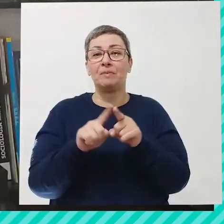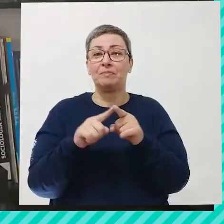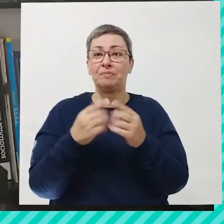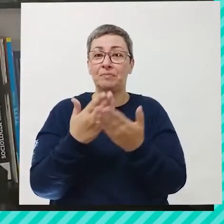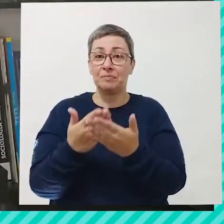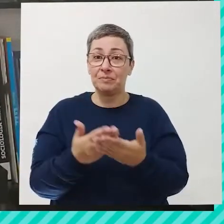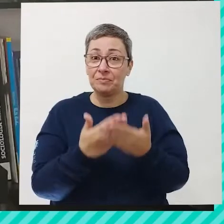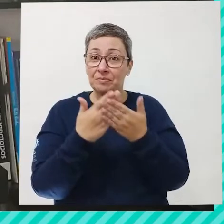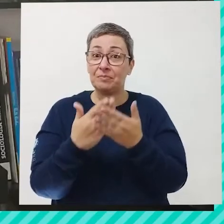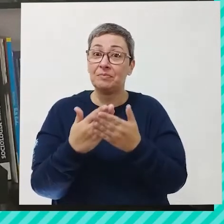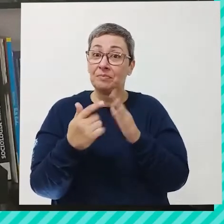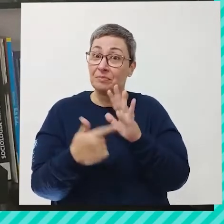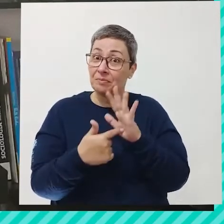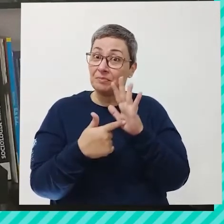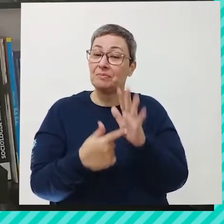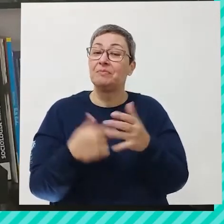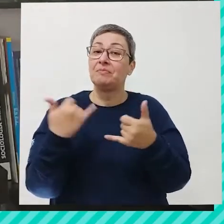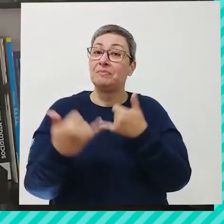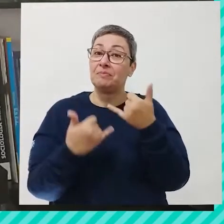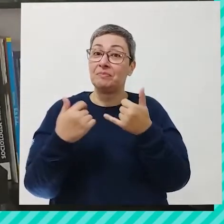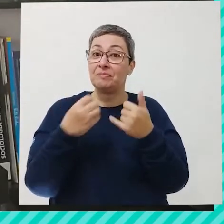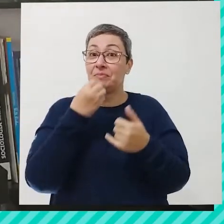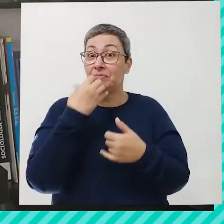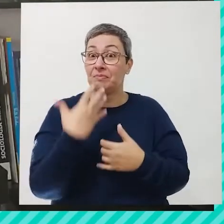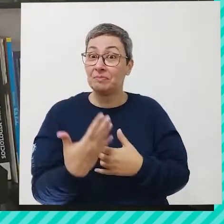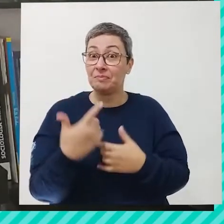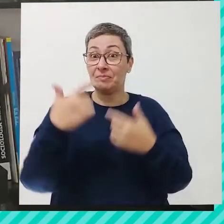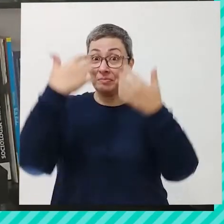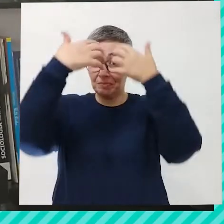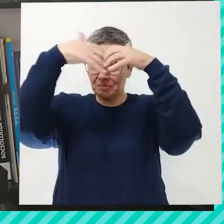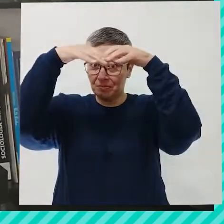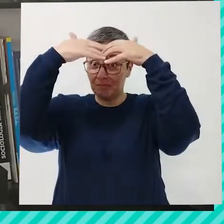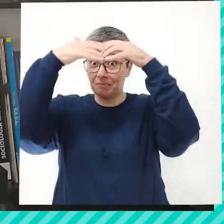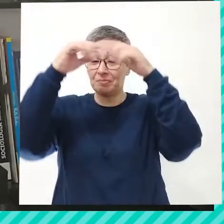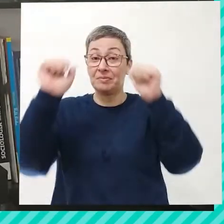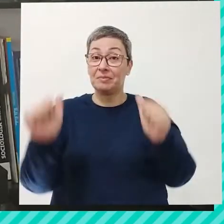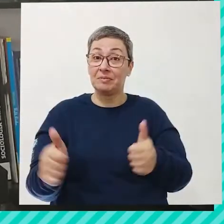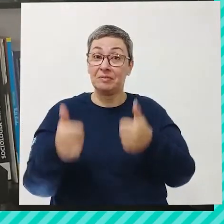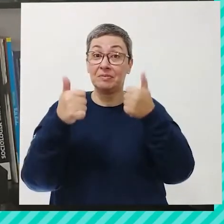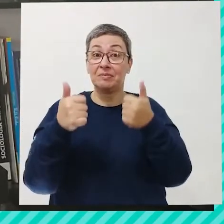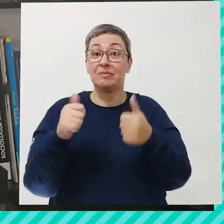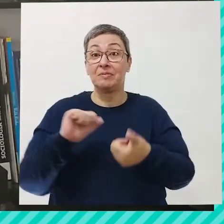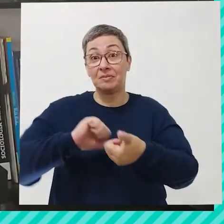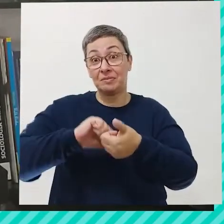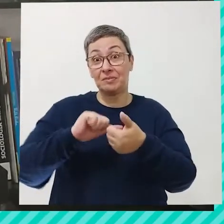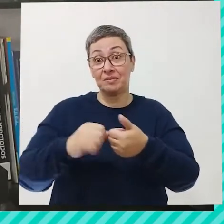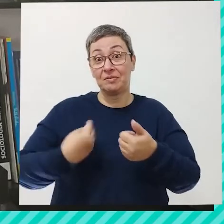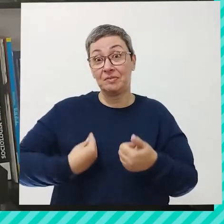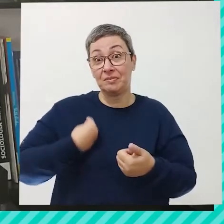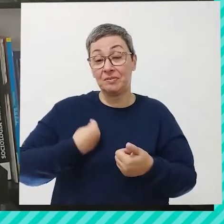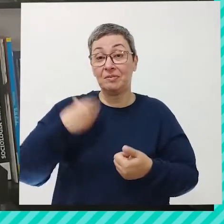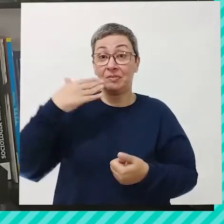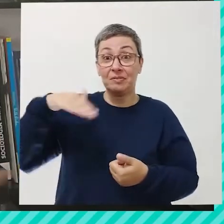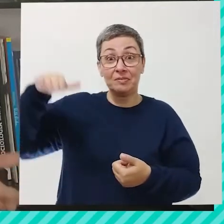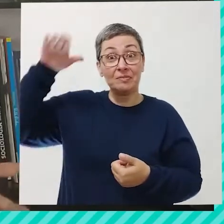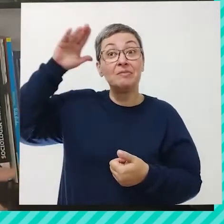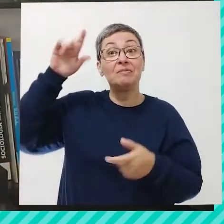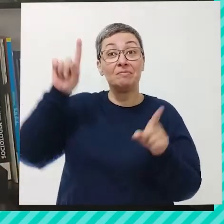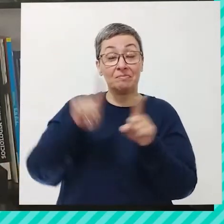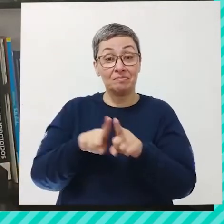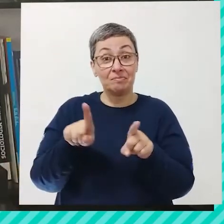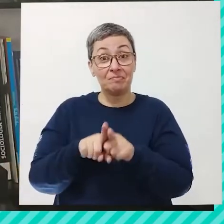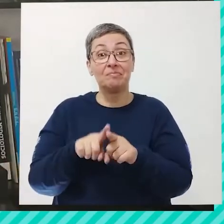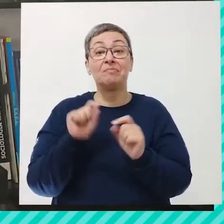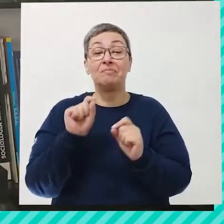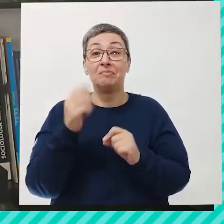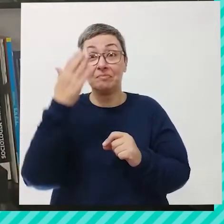Estudos mostram que brincar faz bem ao cérebro, tá? A brincadeira melhora a qualidade de vida dos adultos. Hum, hum. Também, né?